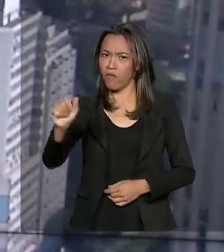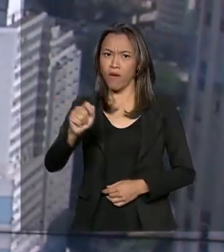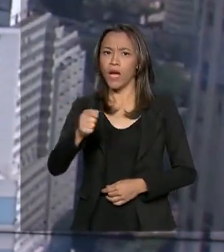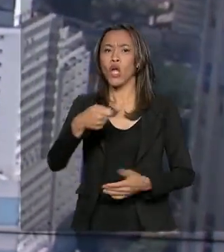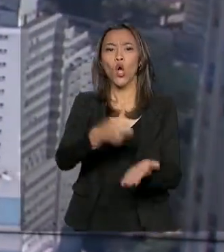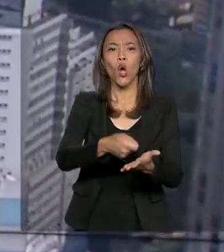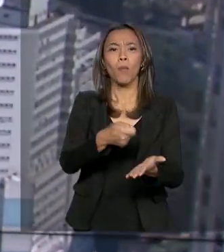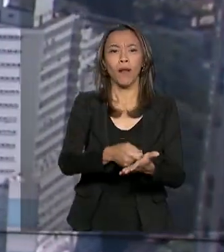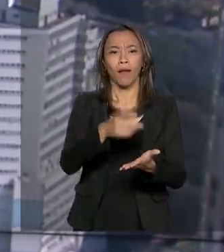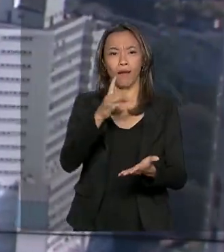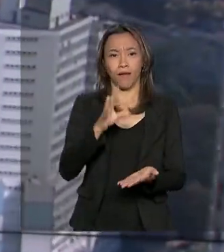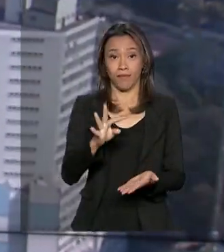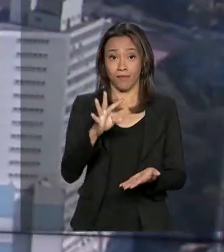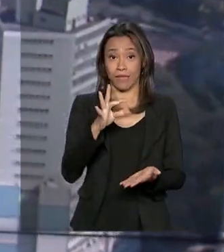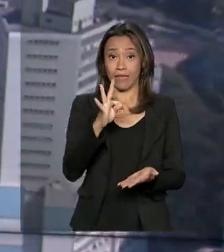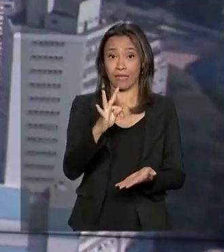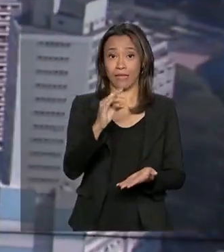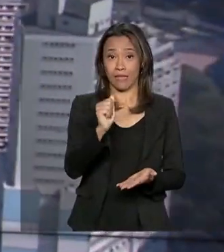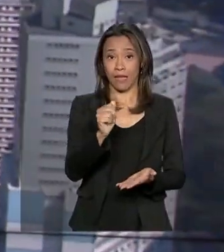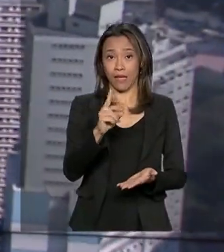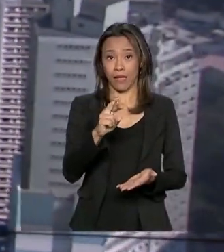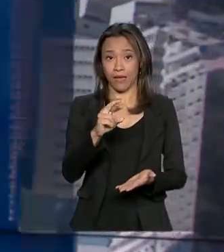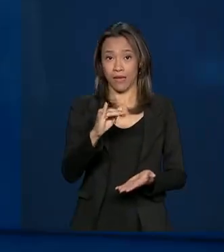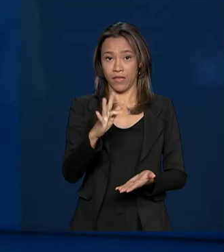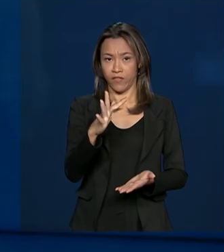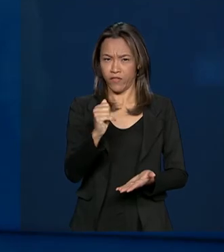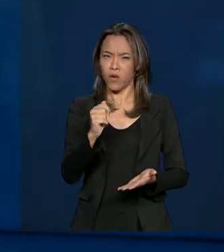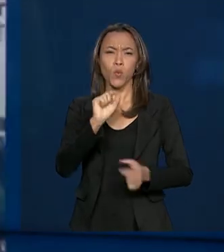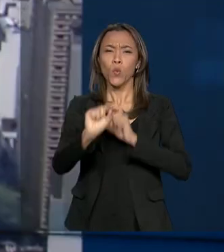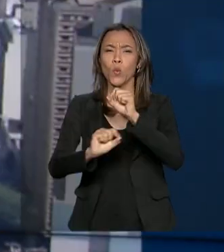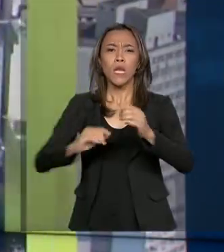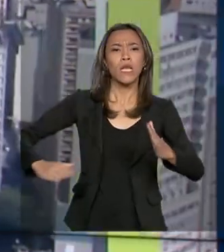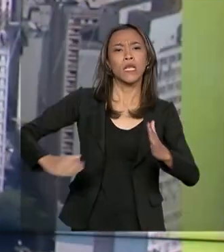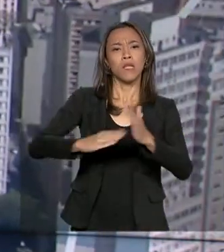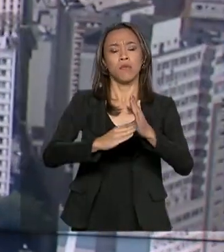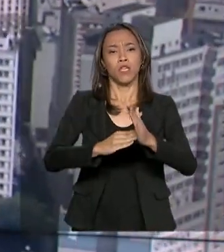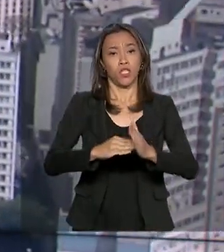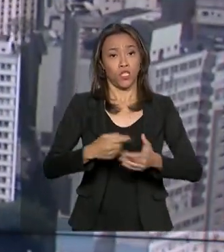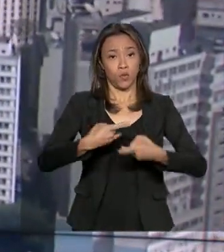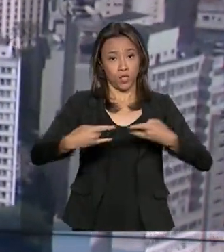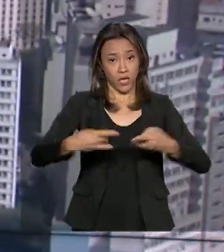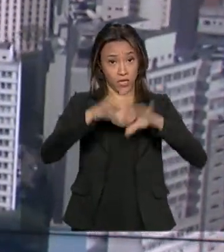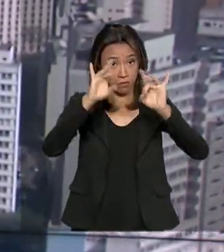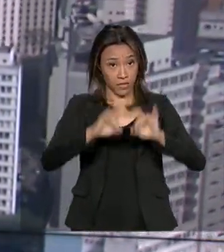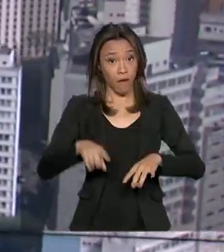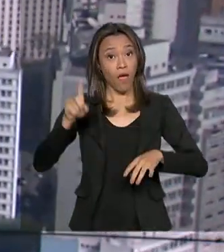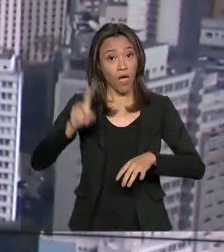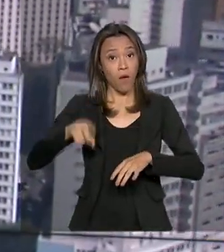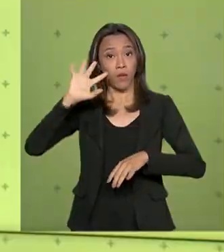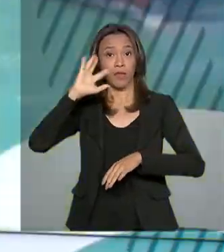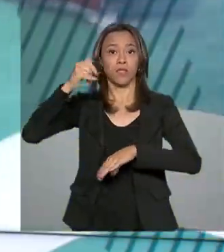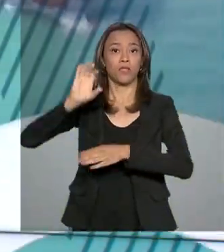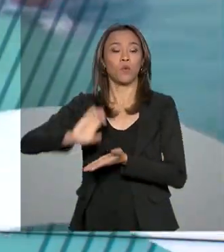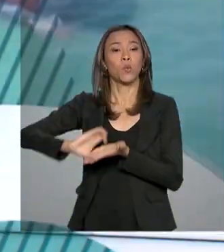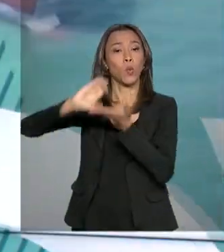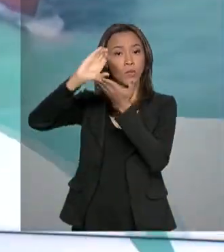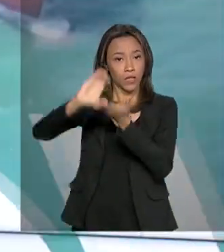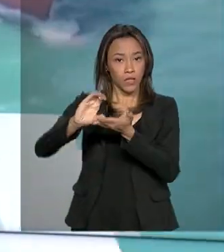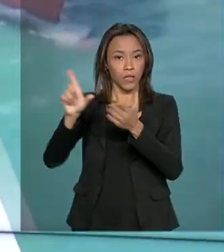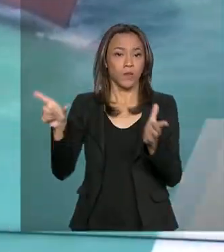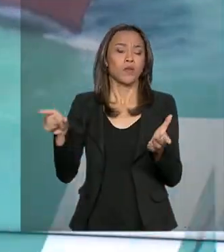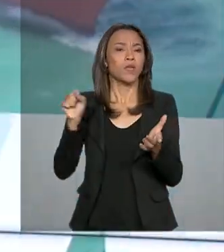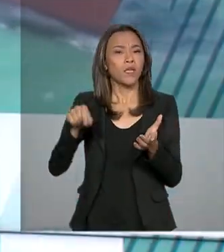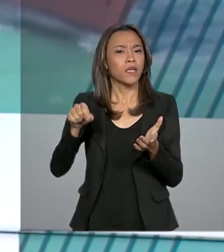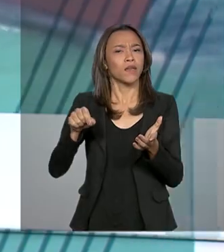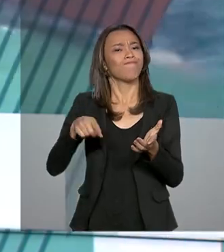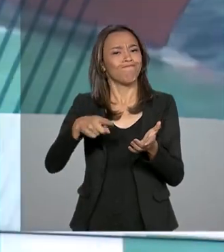clientes com limite no cheque especial. Uma resolução do Conselho Monetário Nacional no fim de novembro decidiu esse tipo